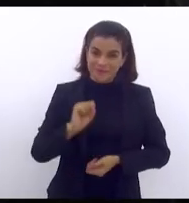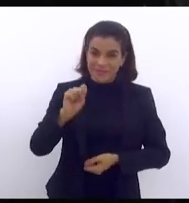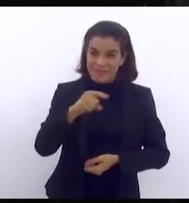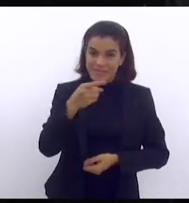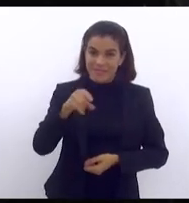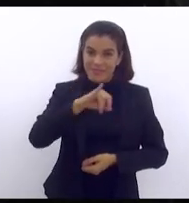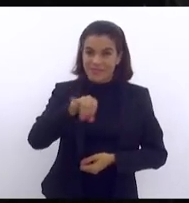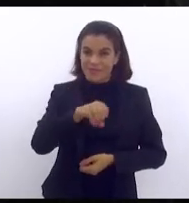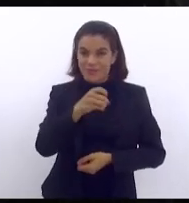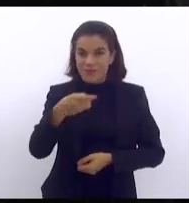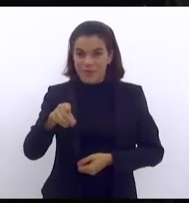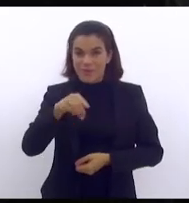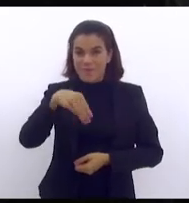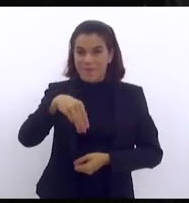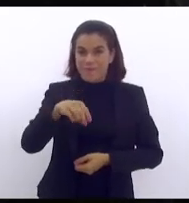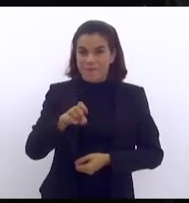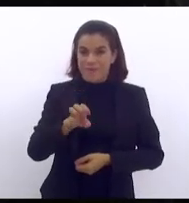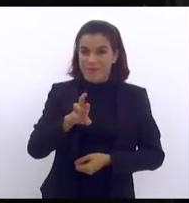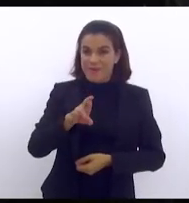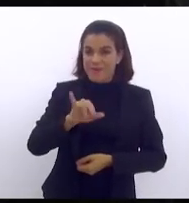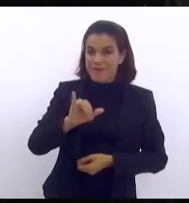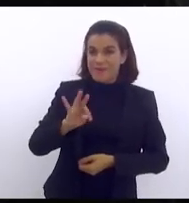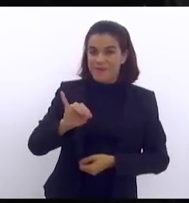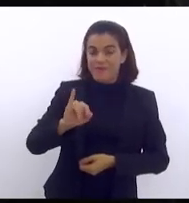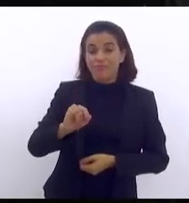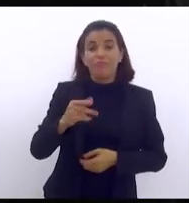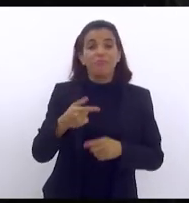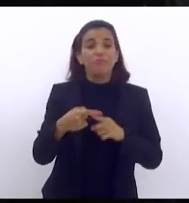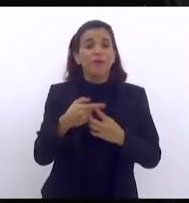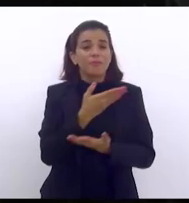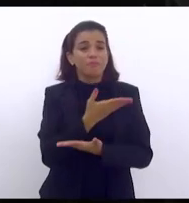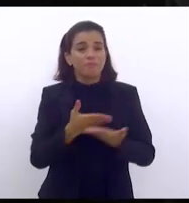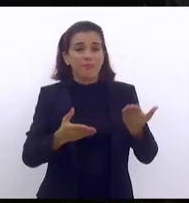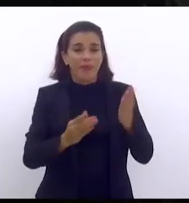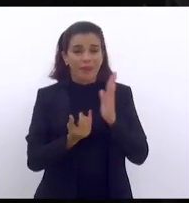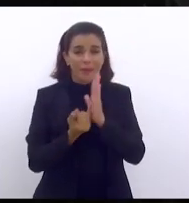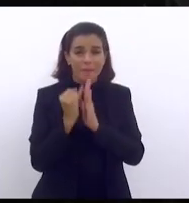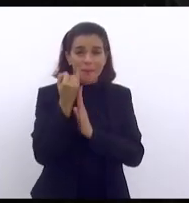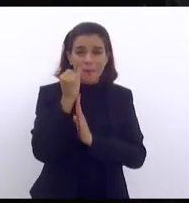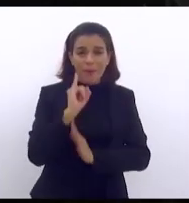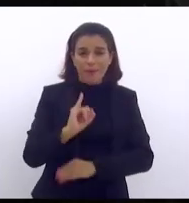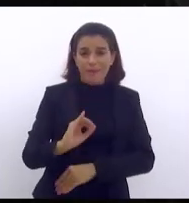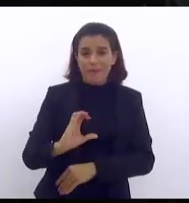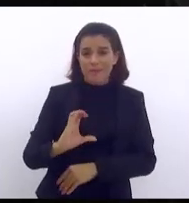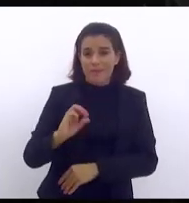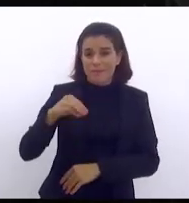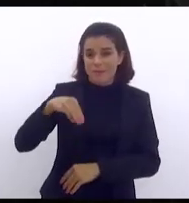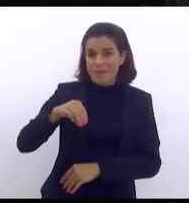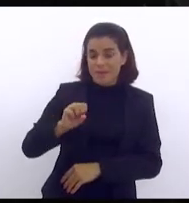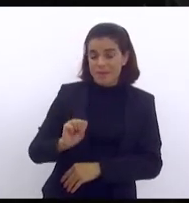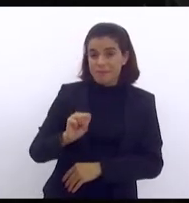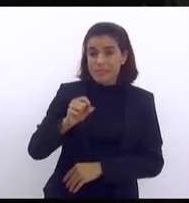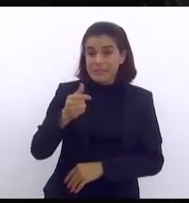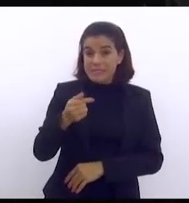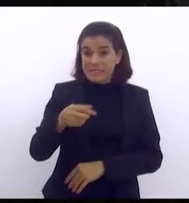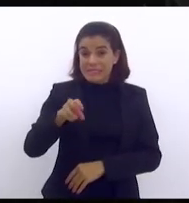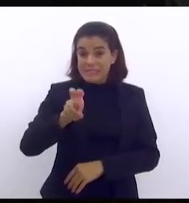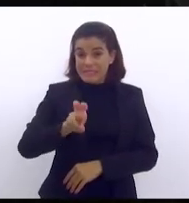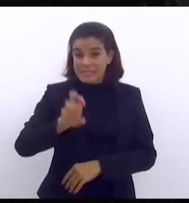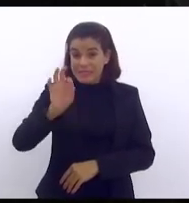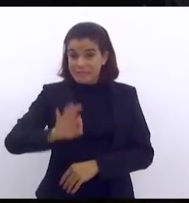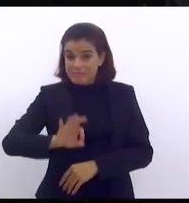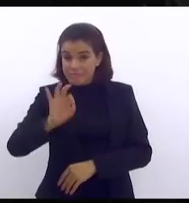a perda de ICMS o telespectador tem que saber 75% do